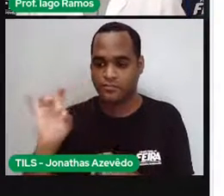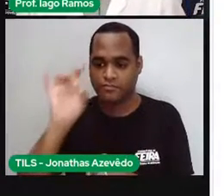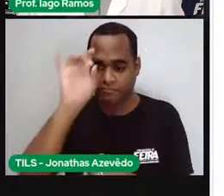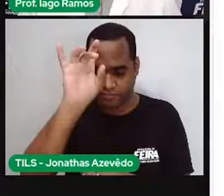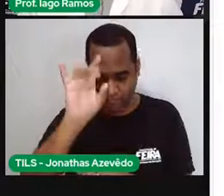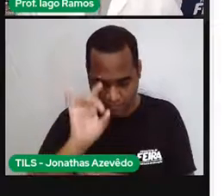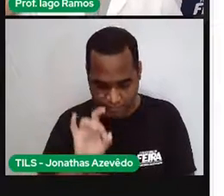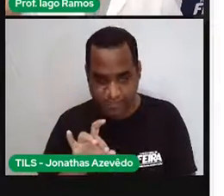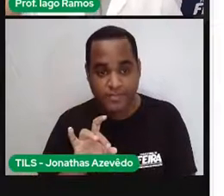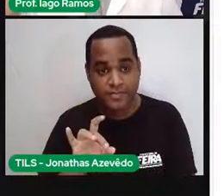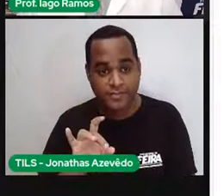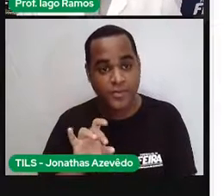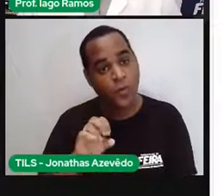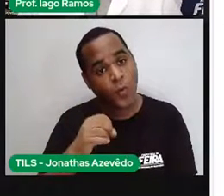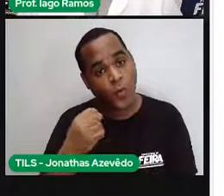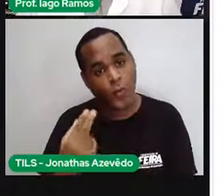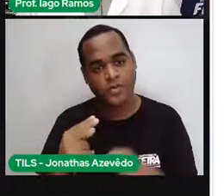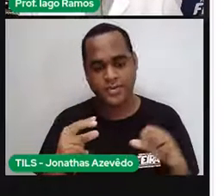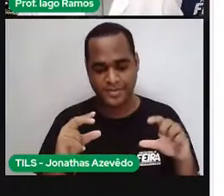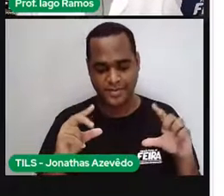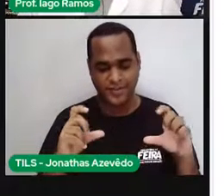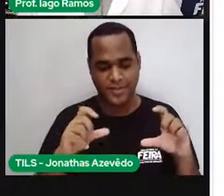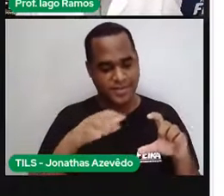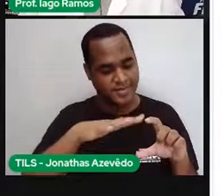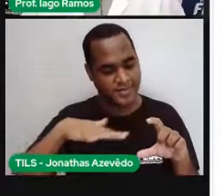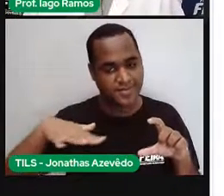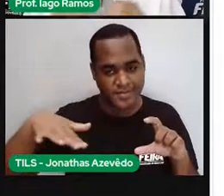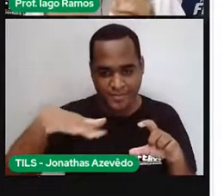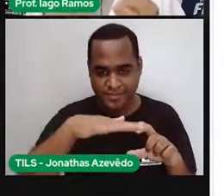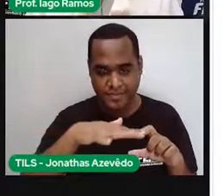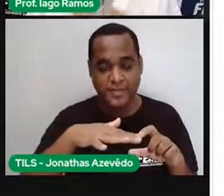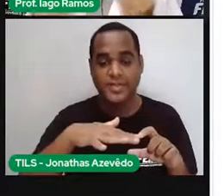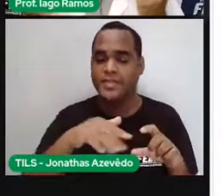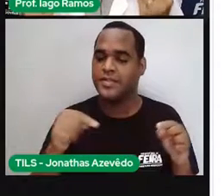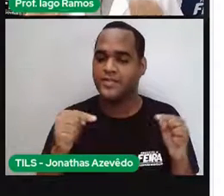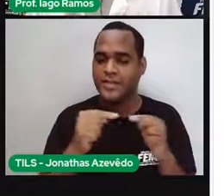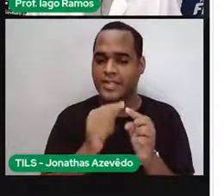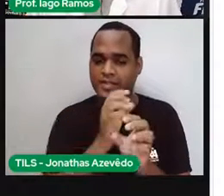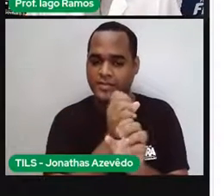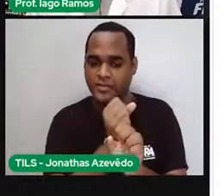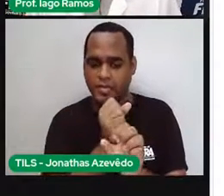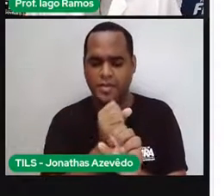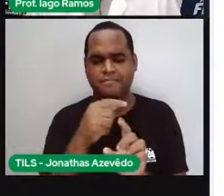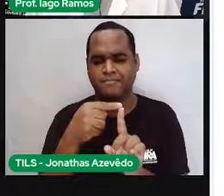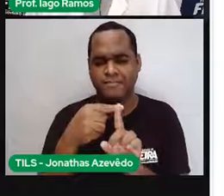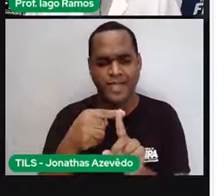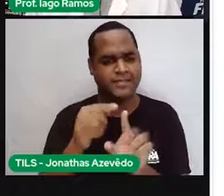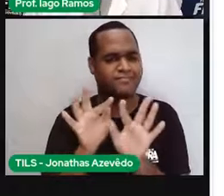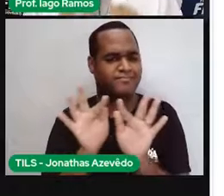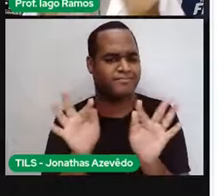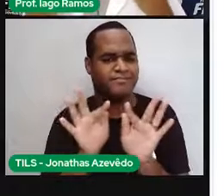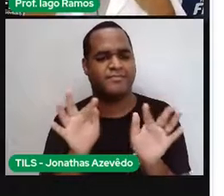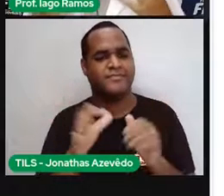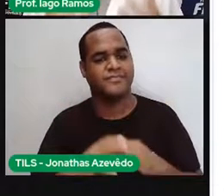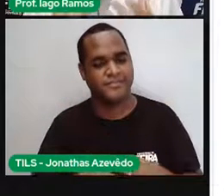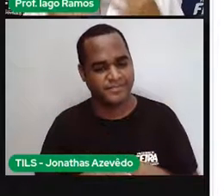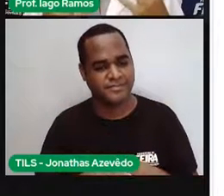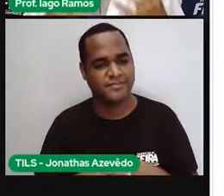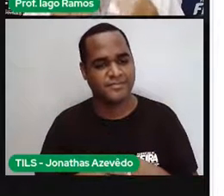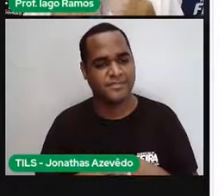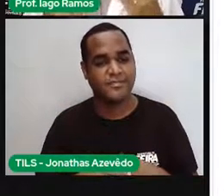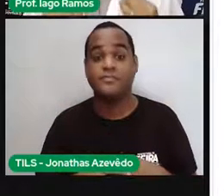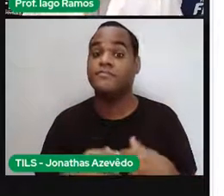superfície ou da figura geométrica plana e vai fazer uma continha de mais, tá bom? Vamos